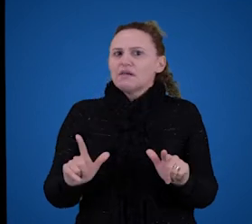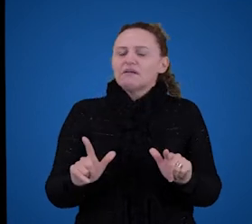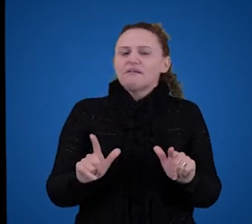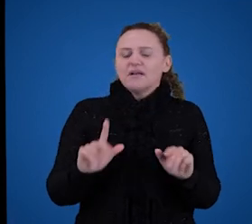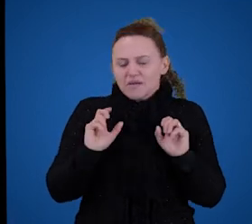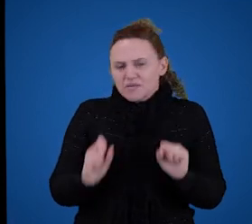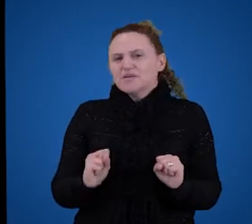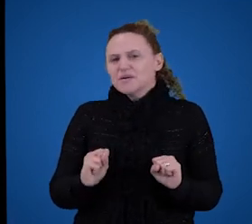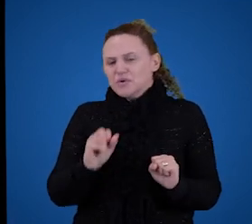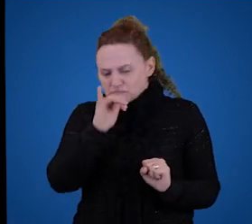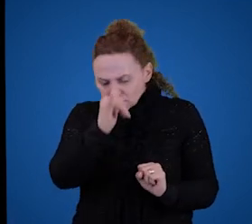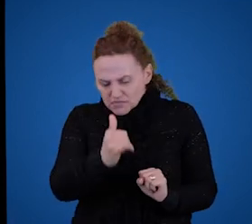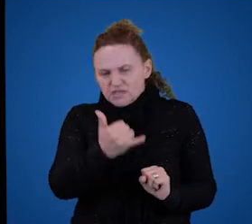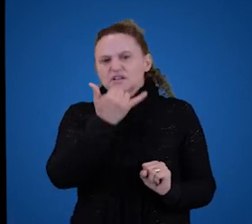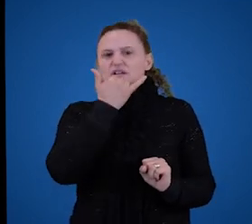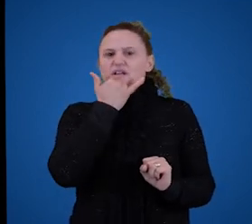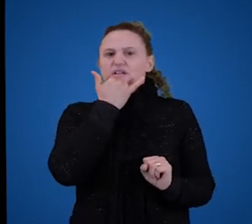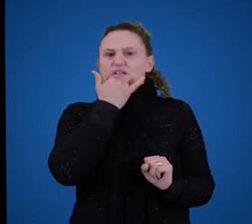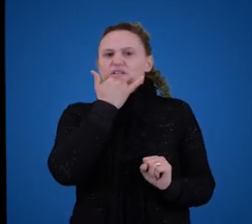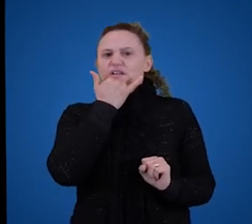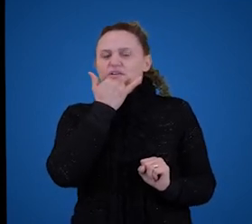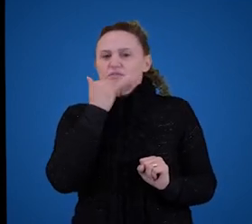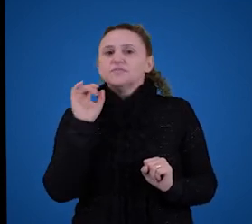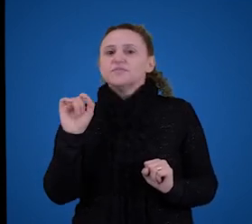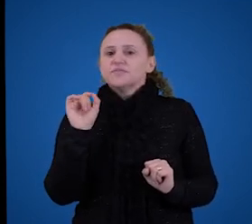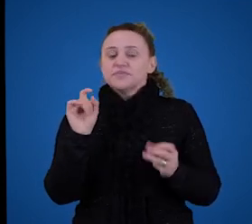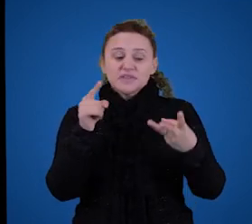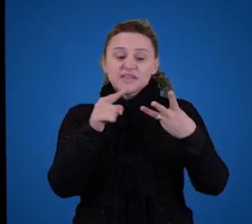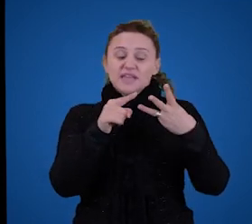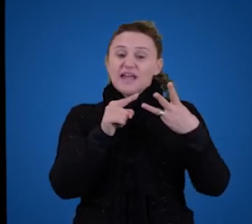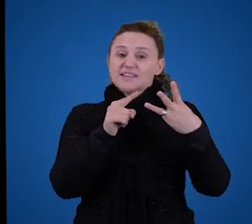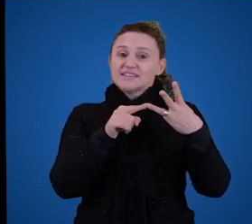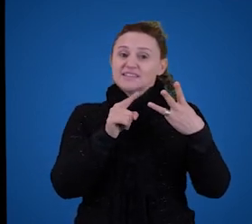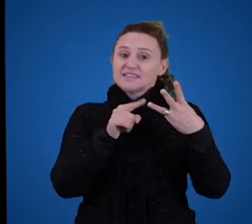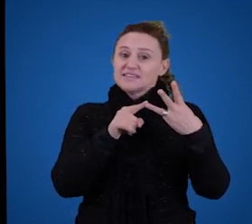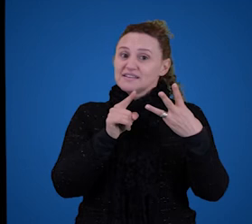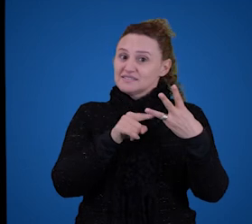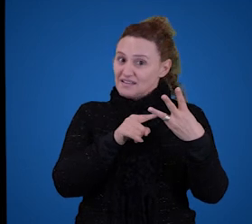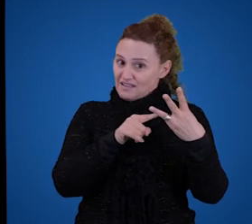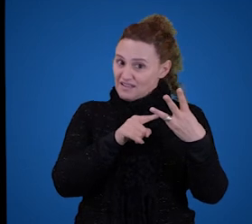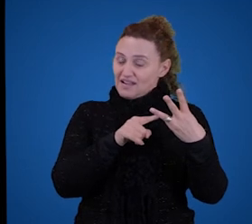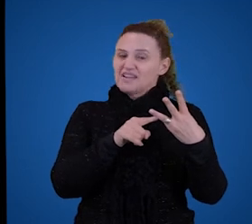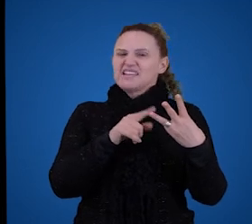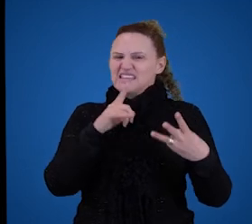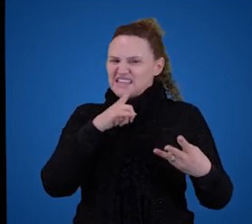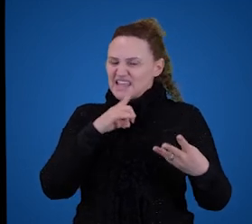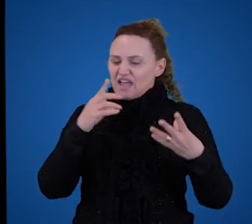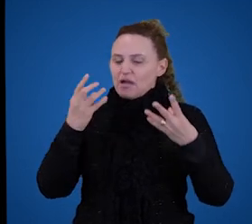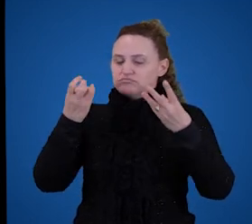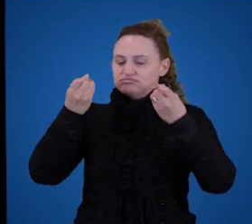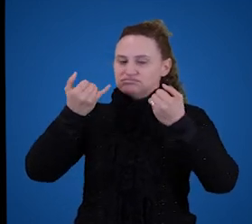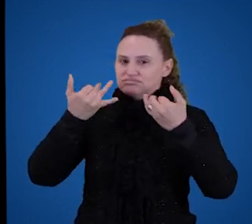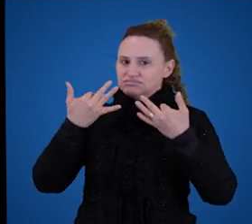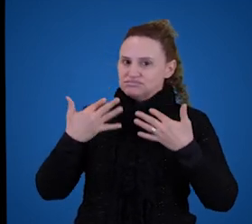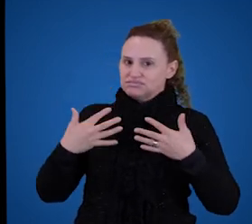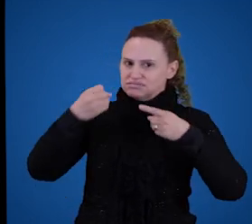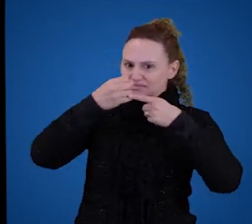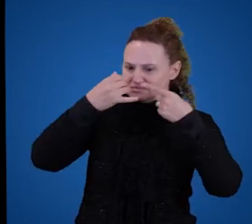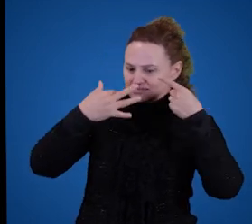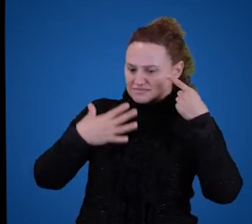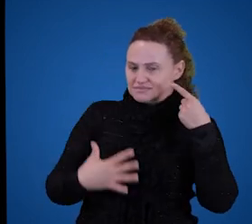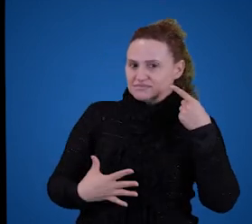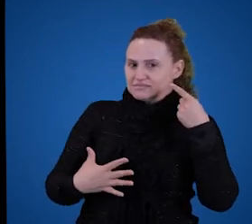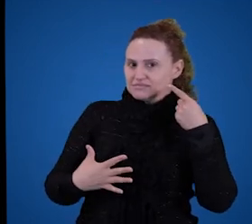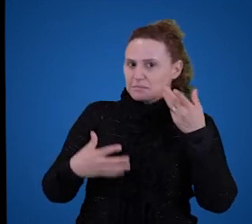argumentar, e essa é nossa terceira hipótese, né? Que a gente tem uma série de habilidades e domínios da nossa própria